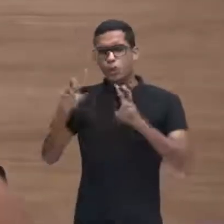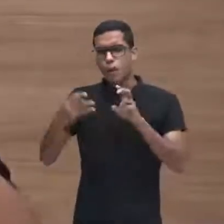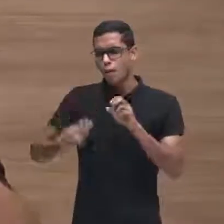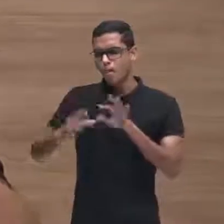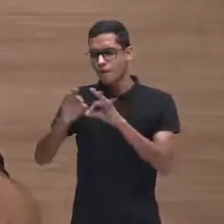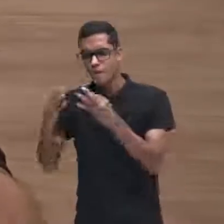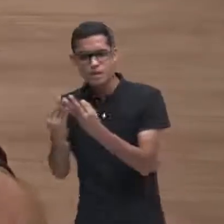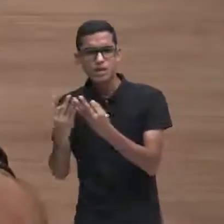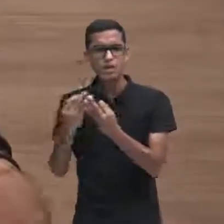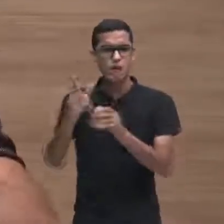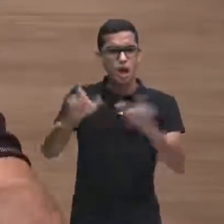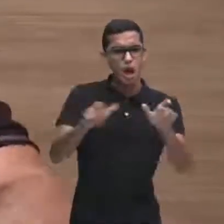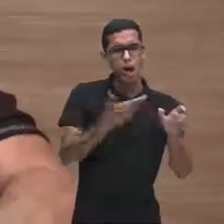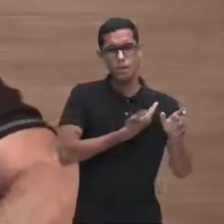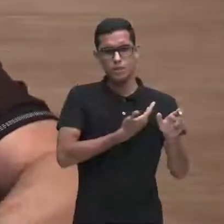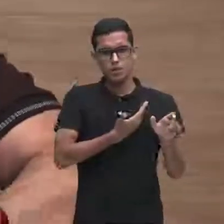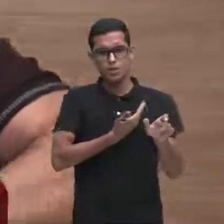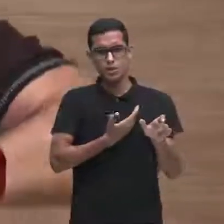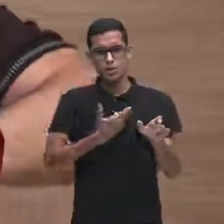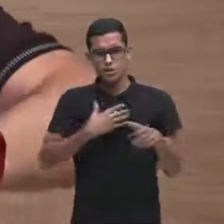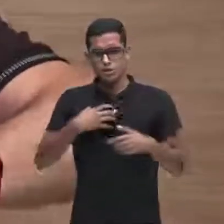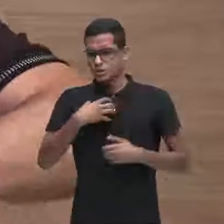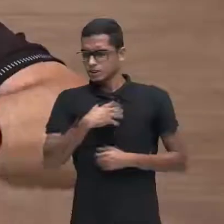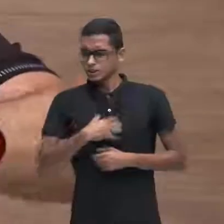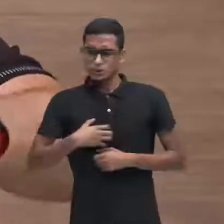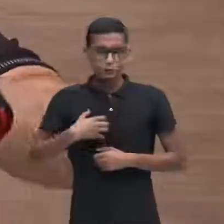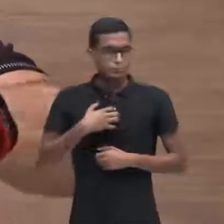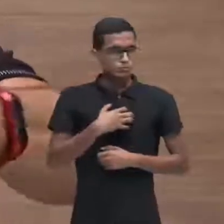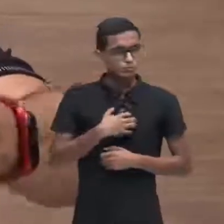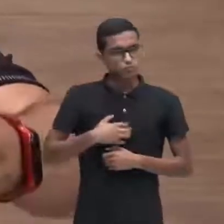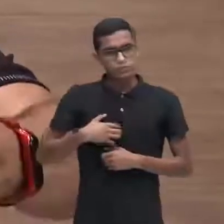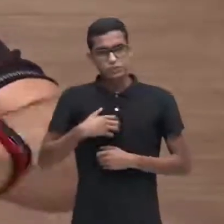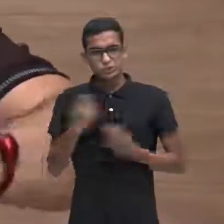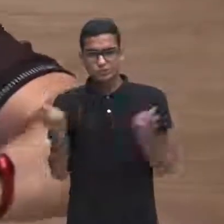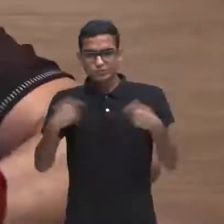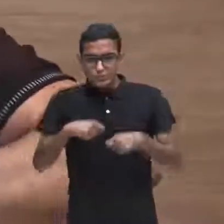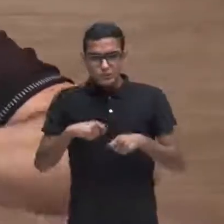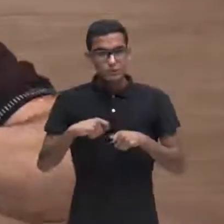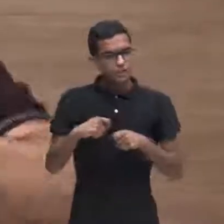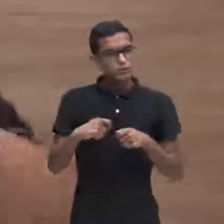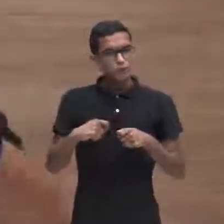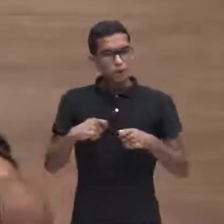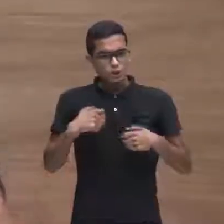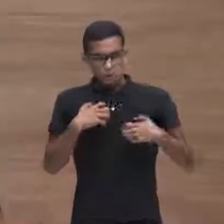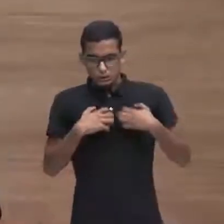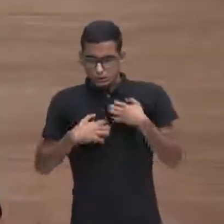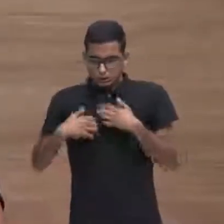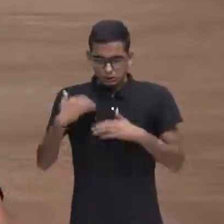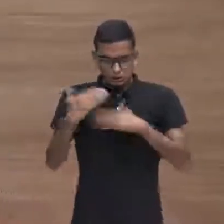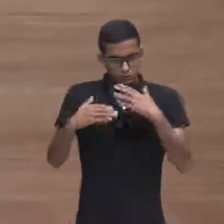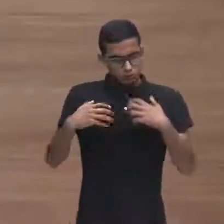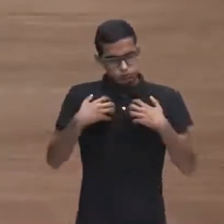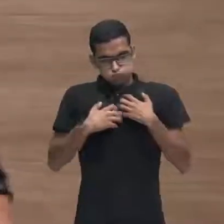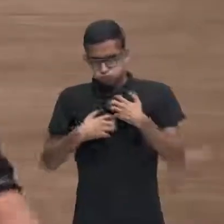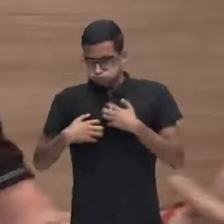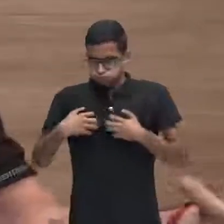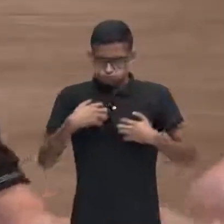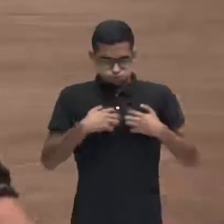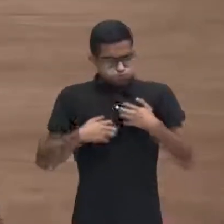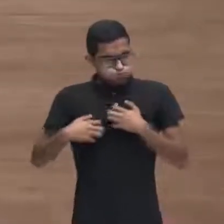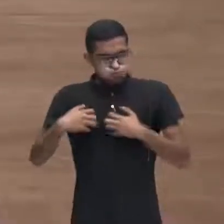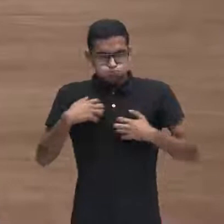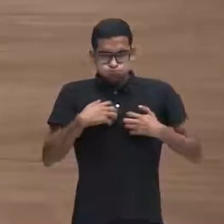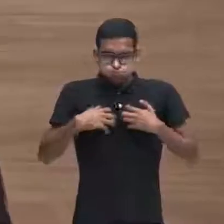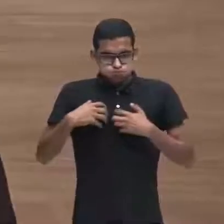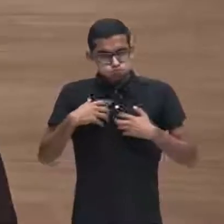porque essas mágoas elas podem aumentar de tal forma elas podem saturar de tal forma que vai chegar o